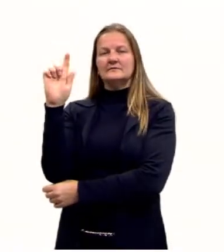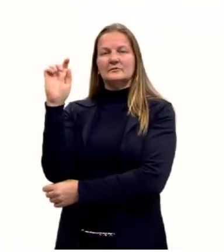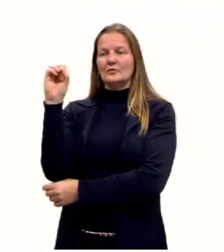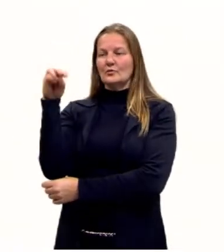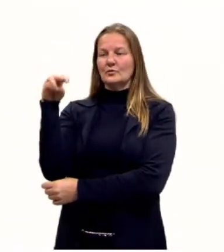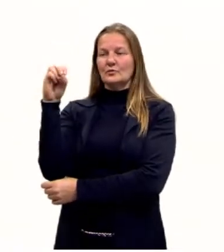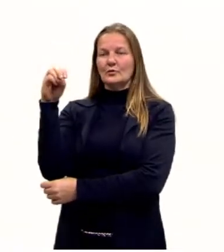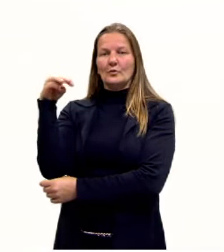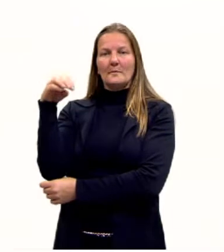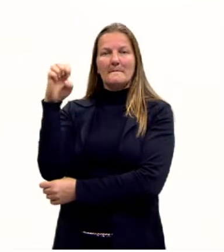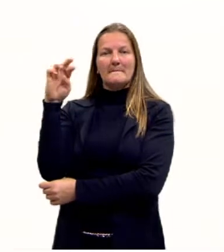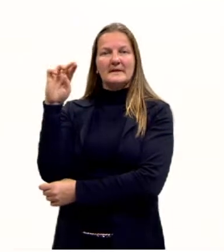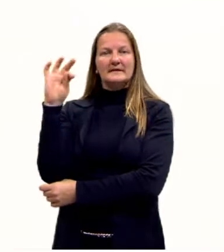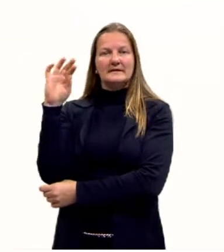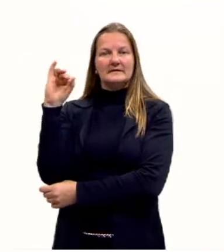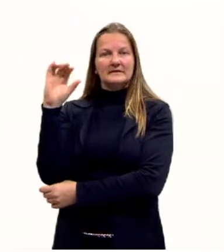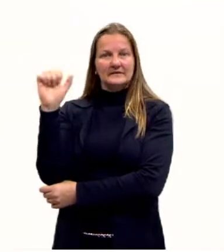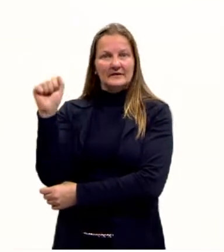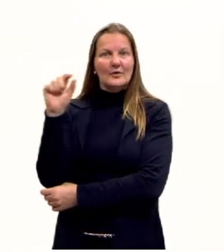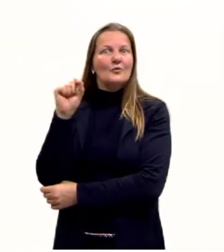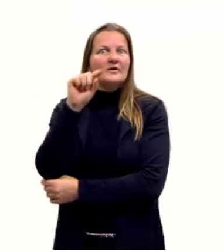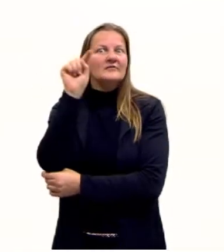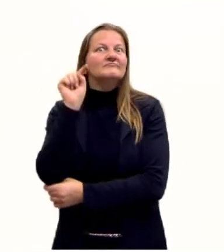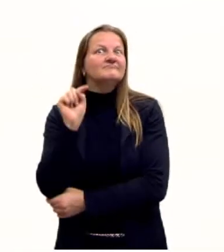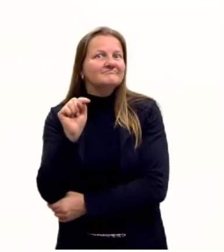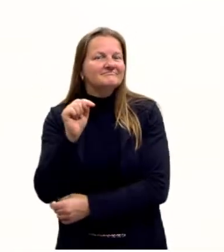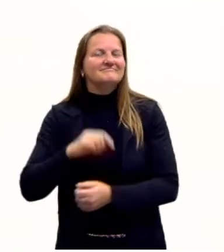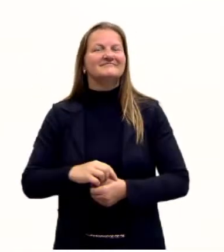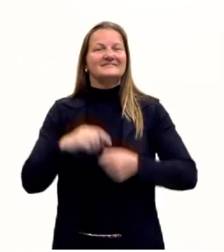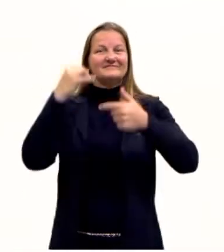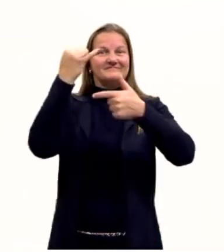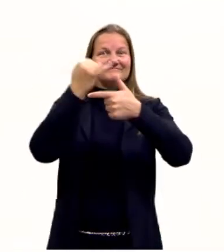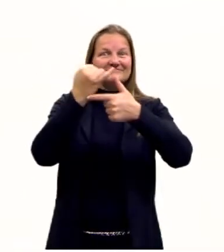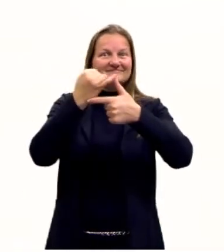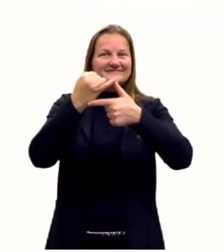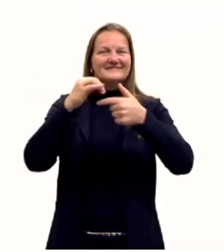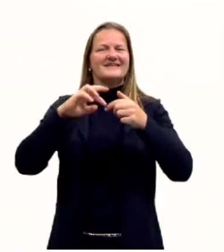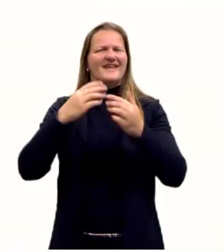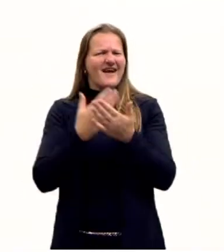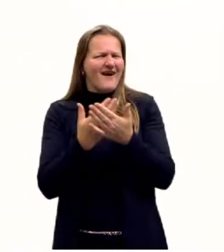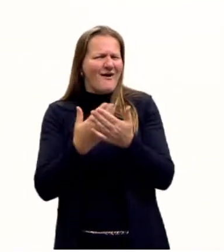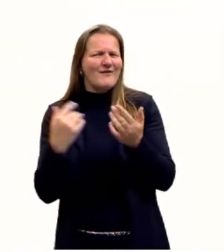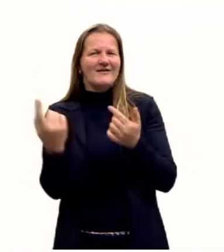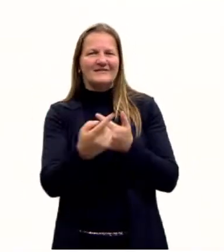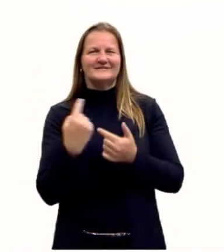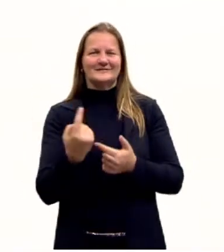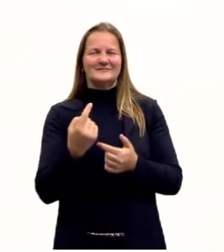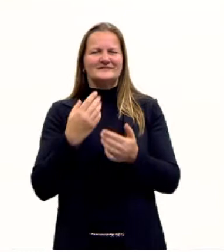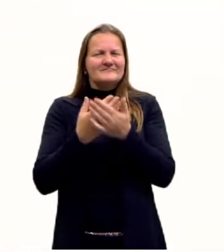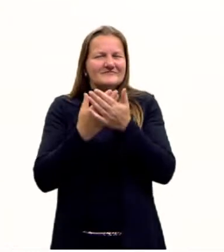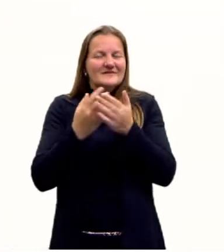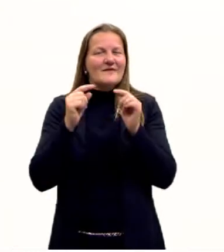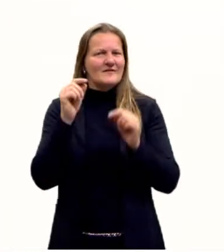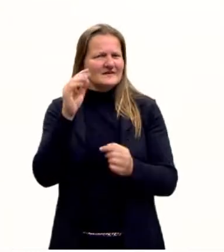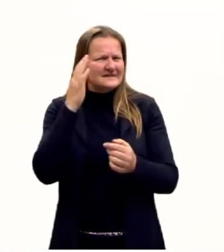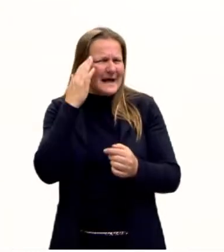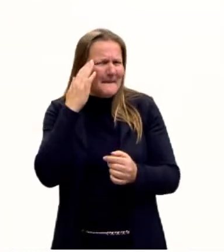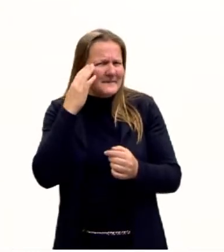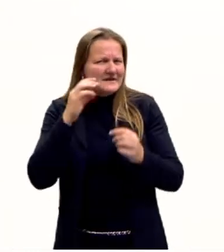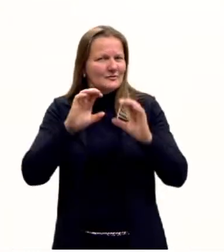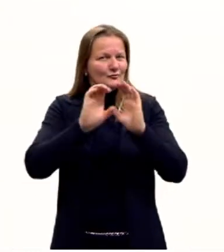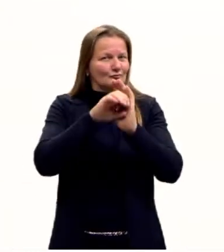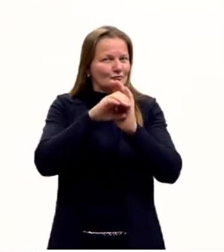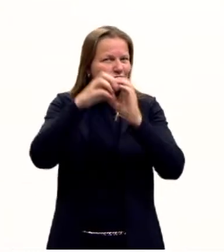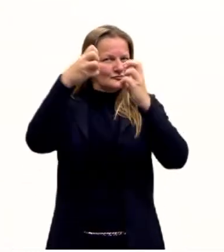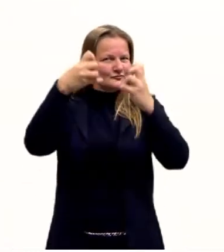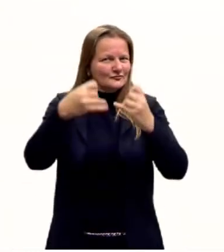Vocês com certeza já ouviram falar da trigonometria nas aulas, mas vocês sabem de fato o que essa